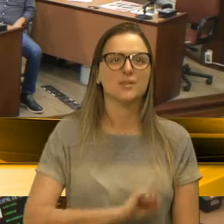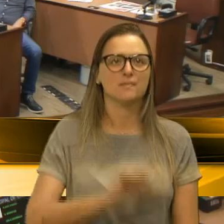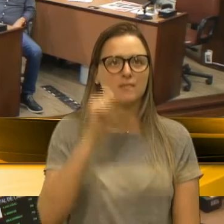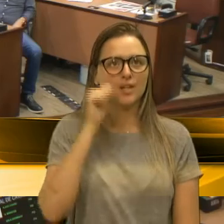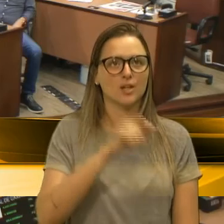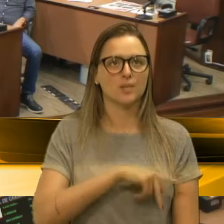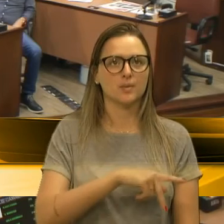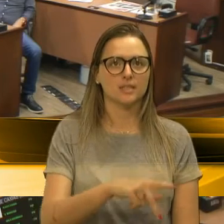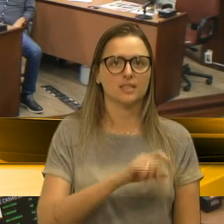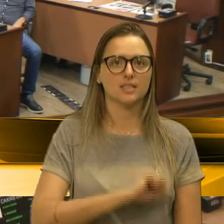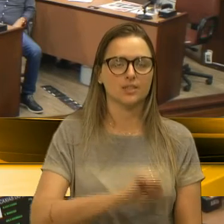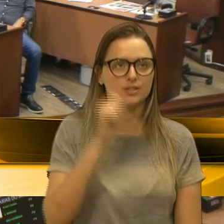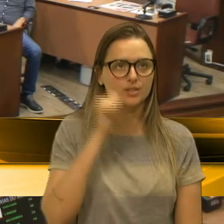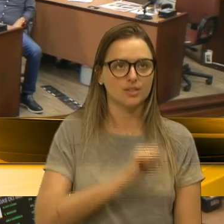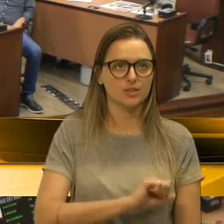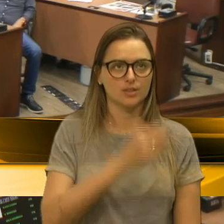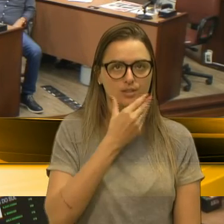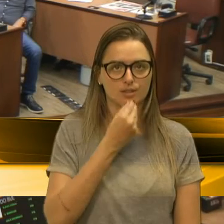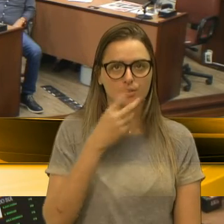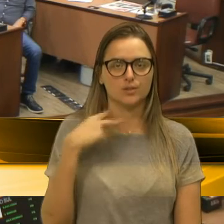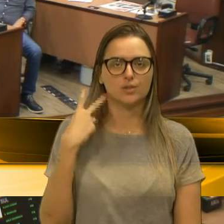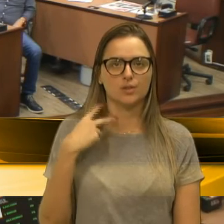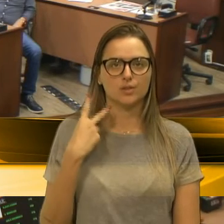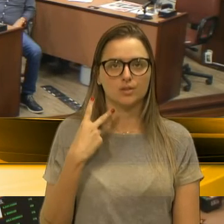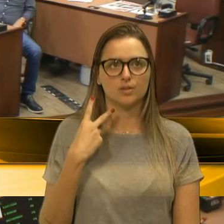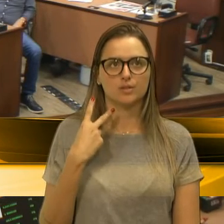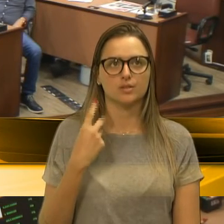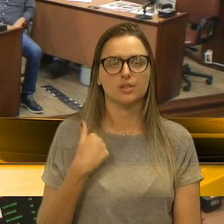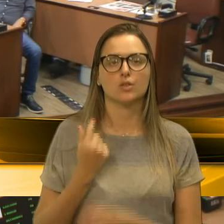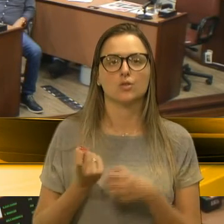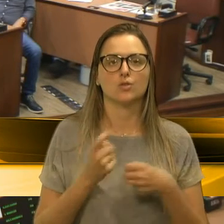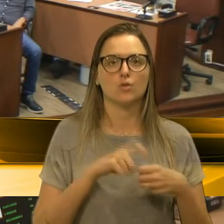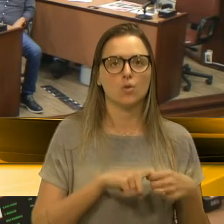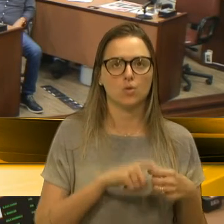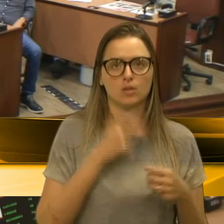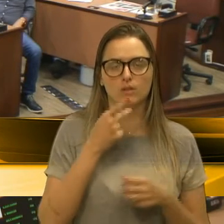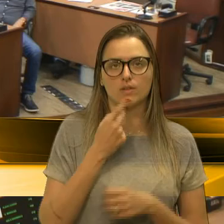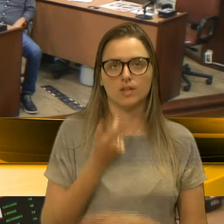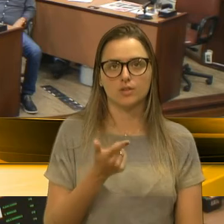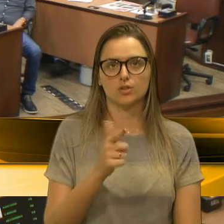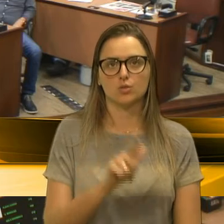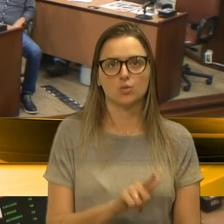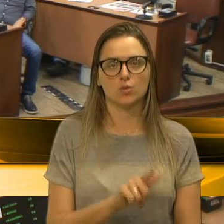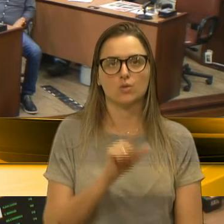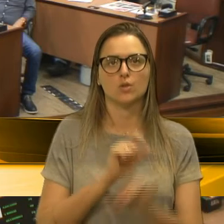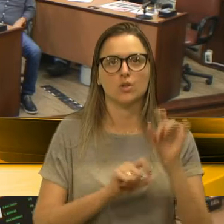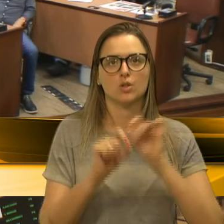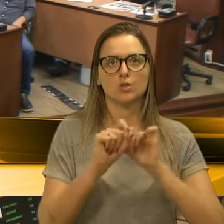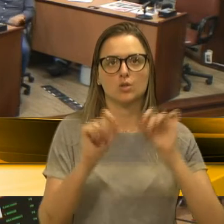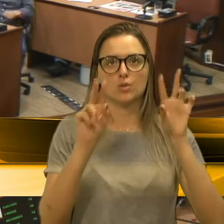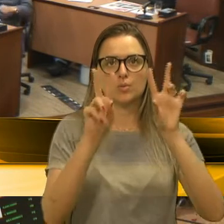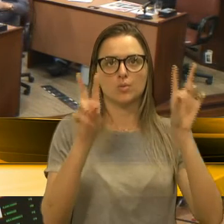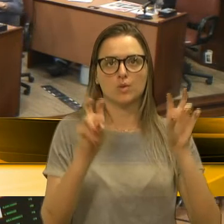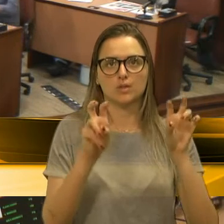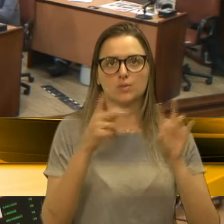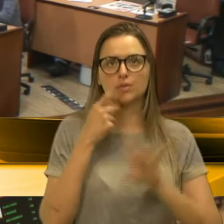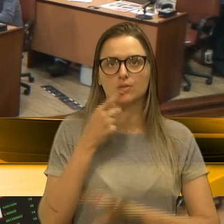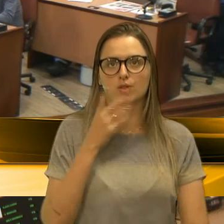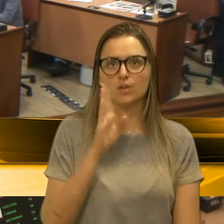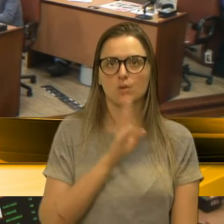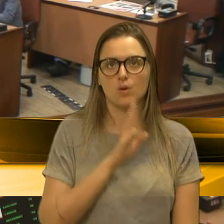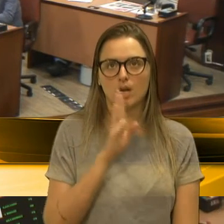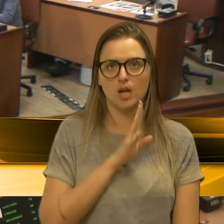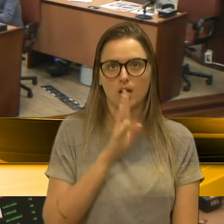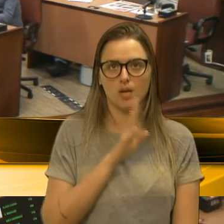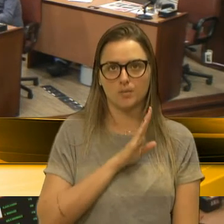Senhoras e senhores vereadores, voltar a reprisar um pouco esse assunto que nós falamos rapidamente antes no